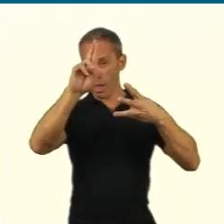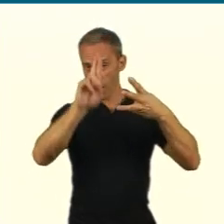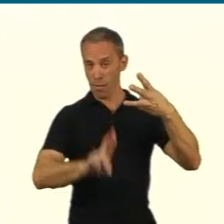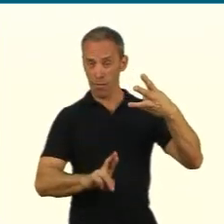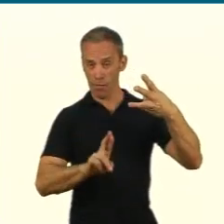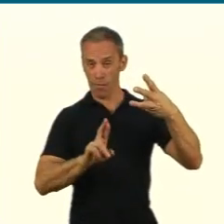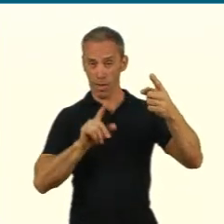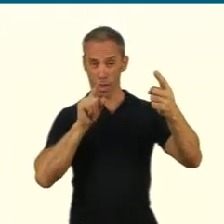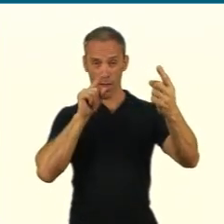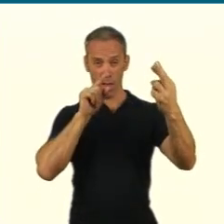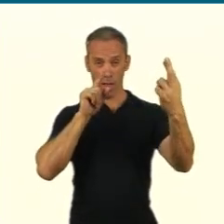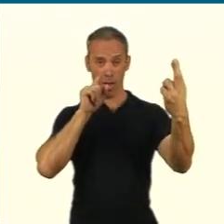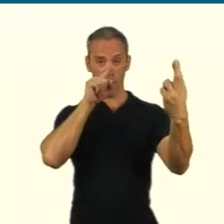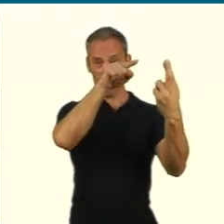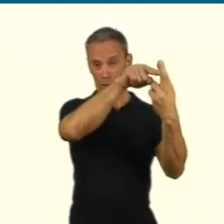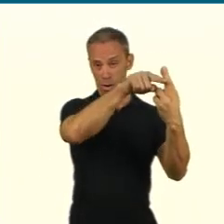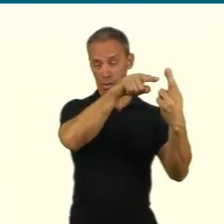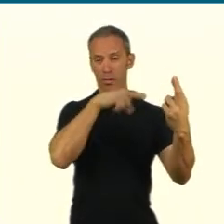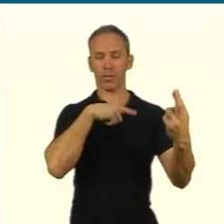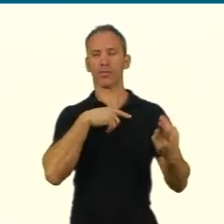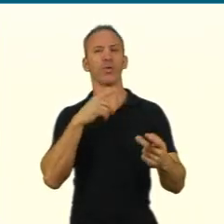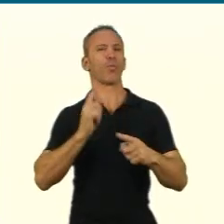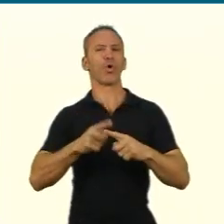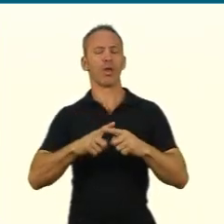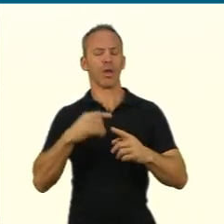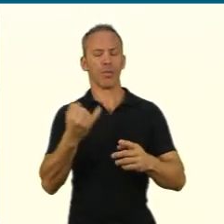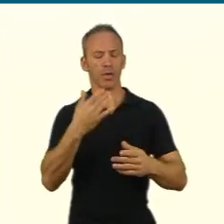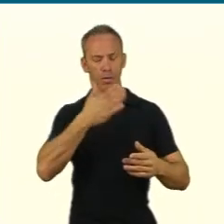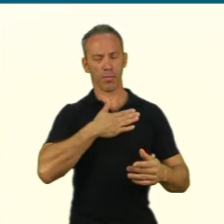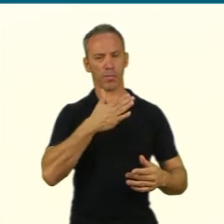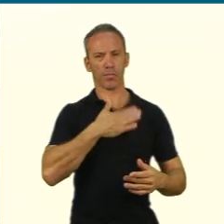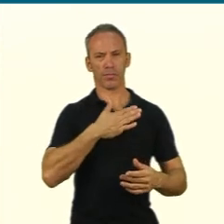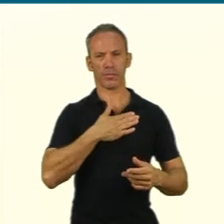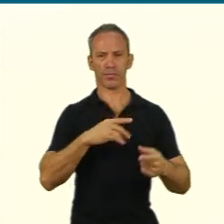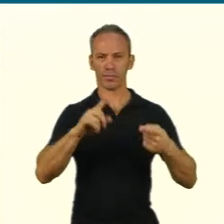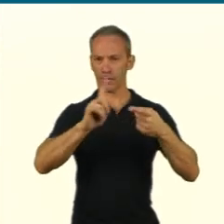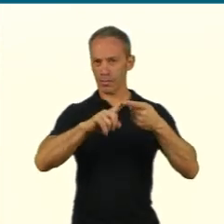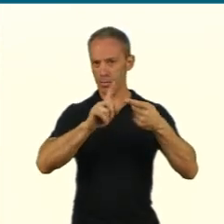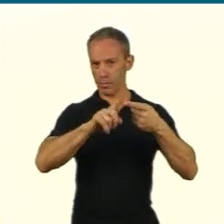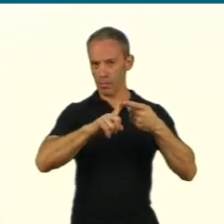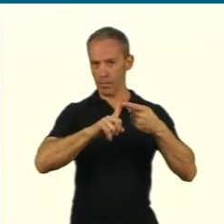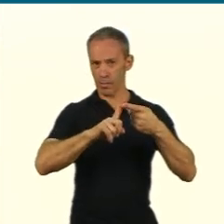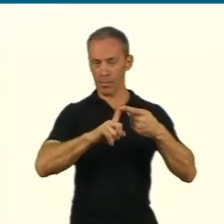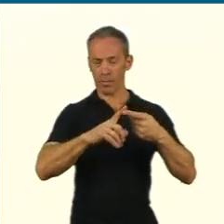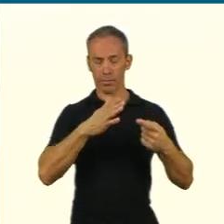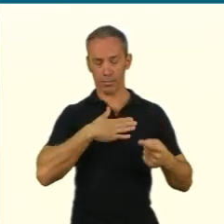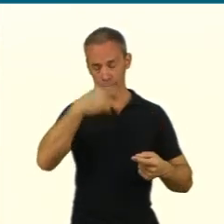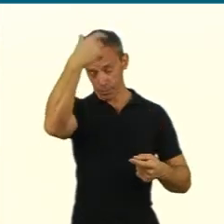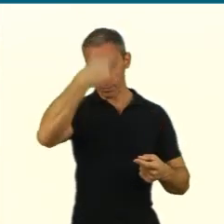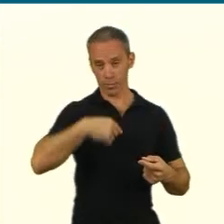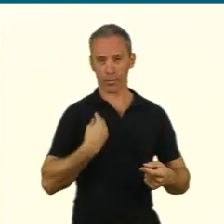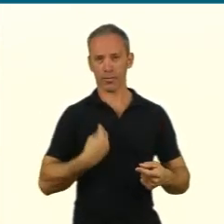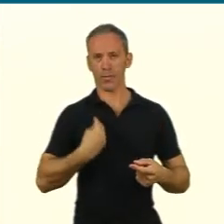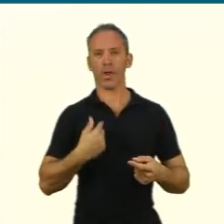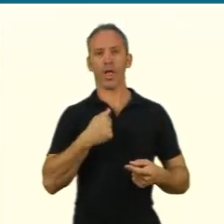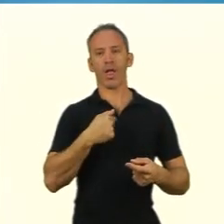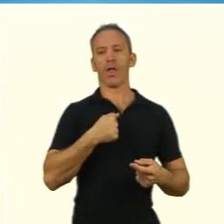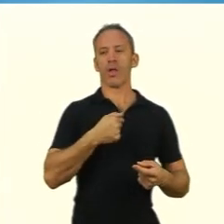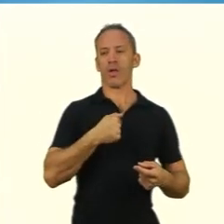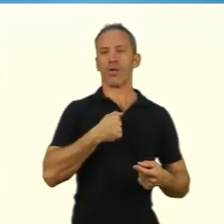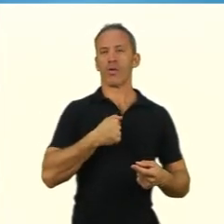destacar as contribuições do estudo basicamente a partir de três referências